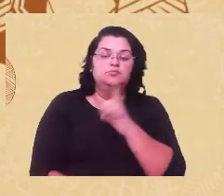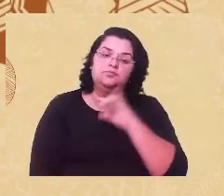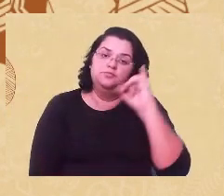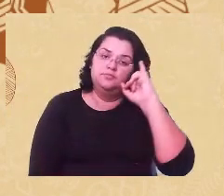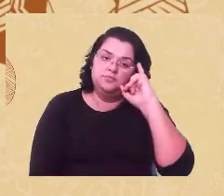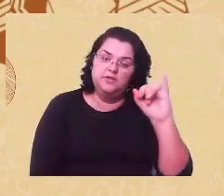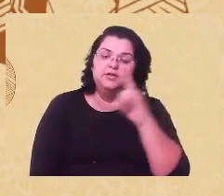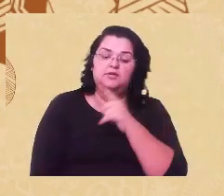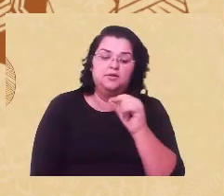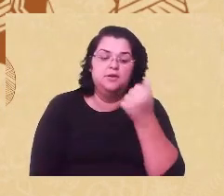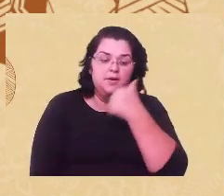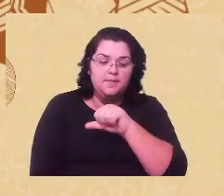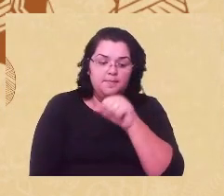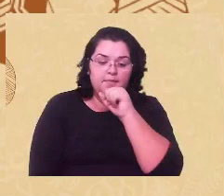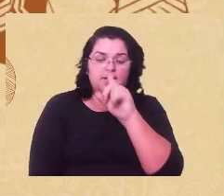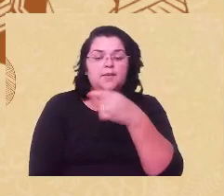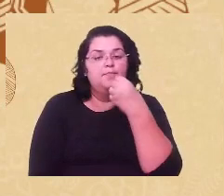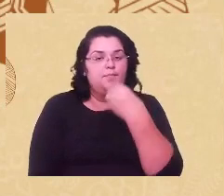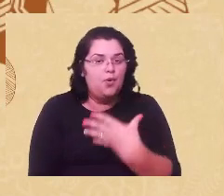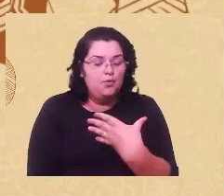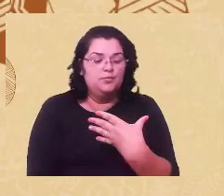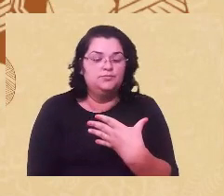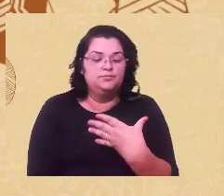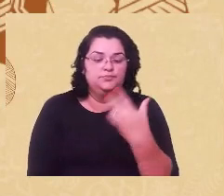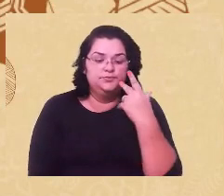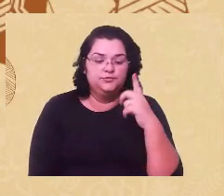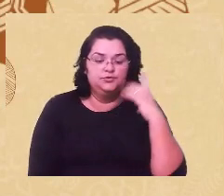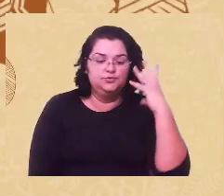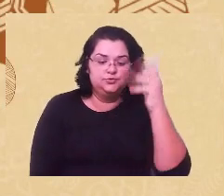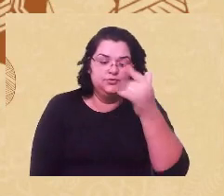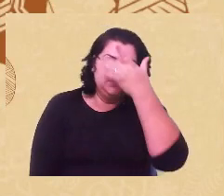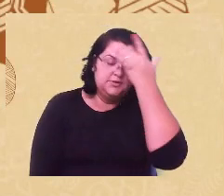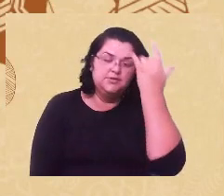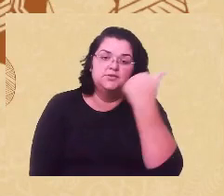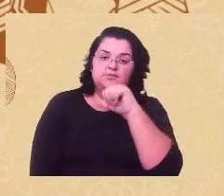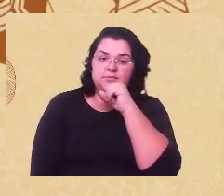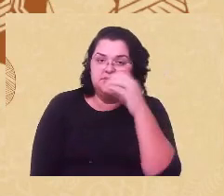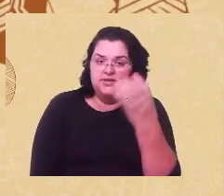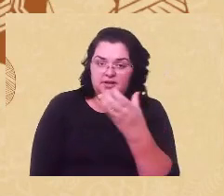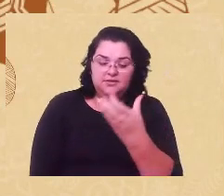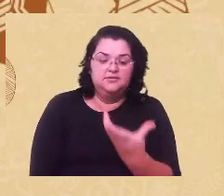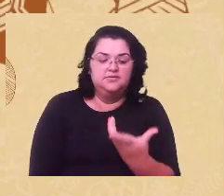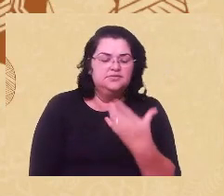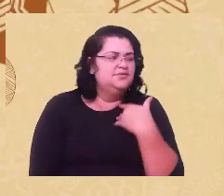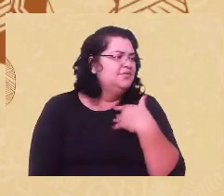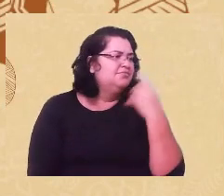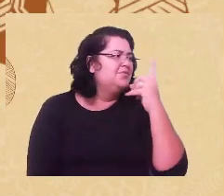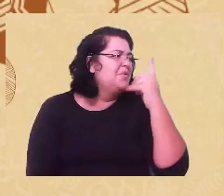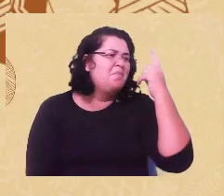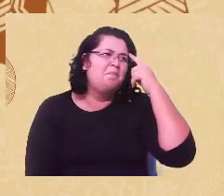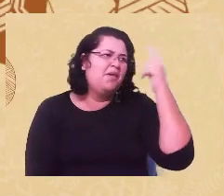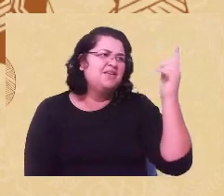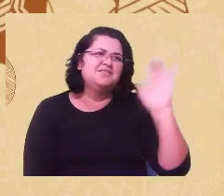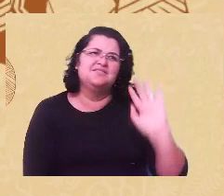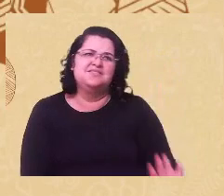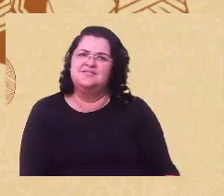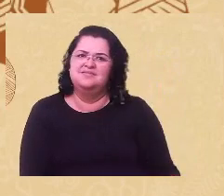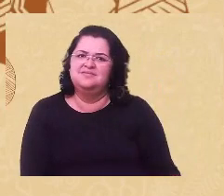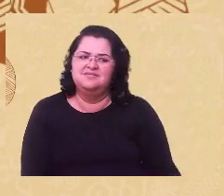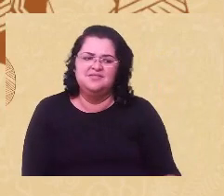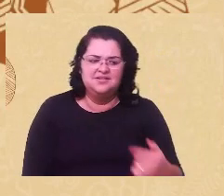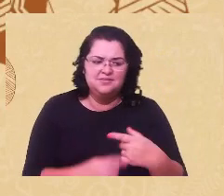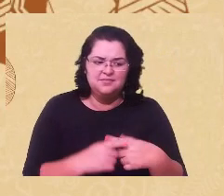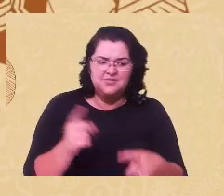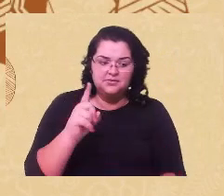ser mãe vai ser sempre bom, que todas as mulheres querem ser mães. Ah, Paulo, mas eu já não penso isso, né, assim, massa que você não